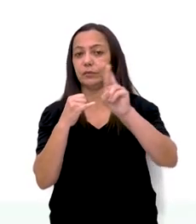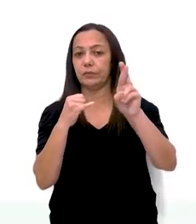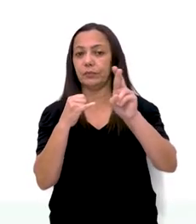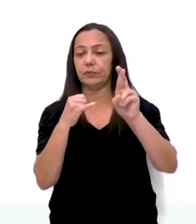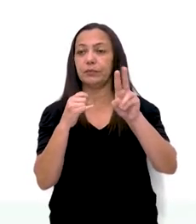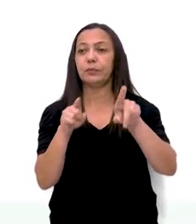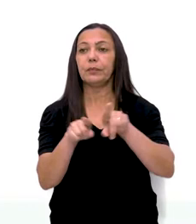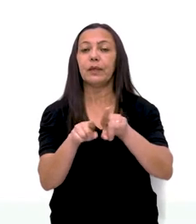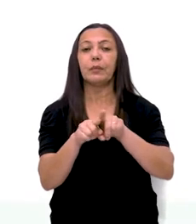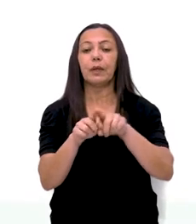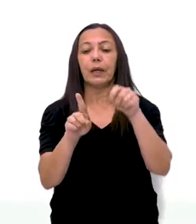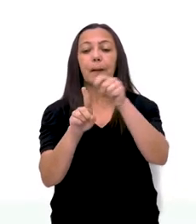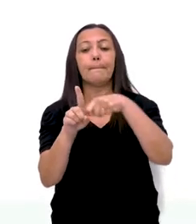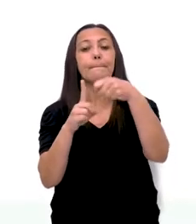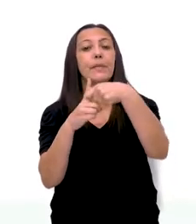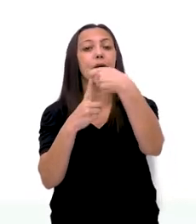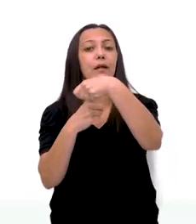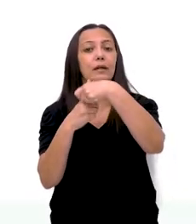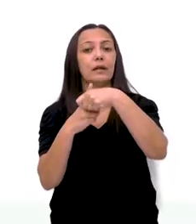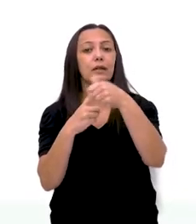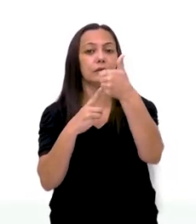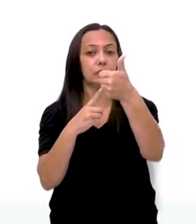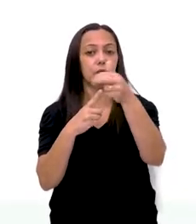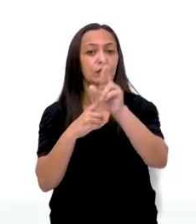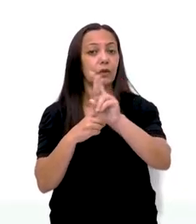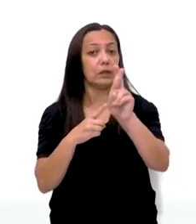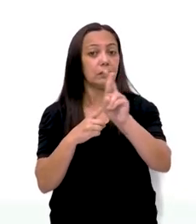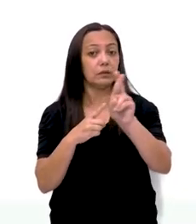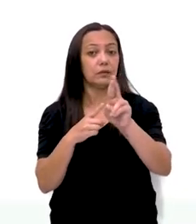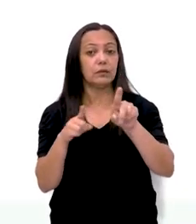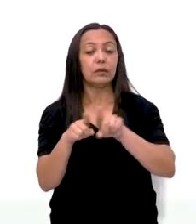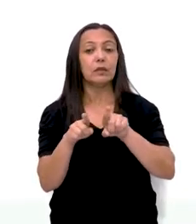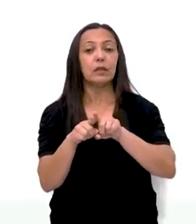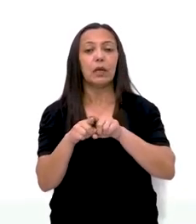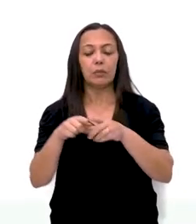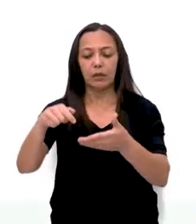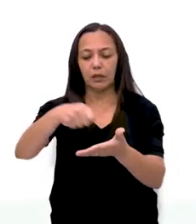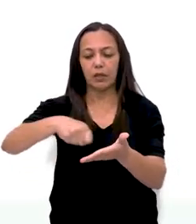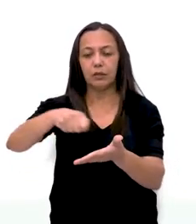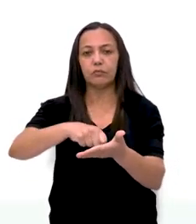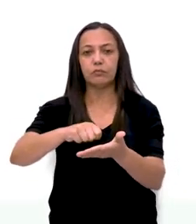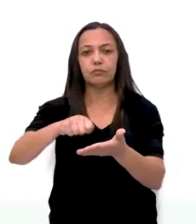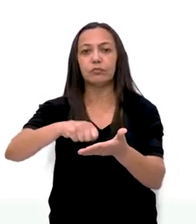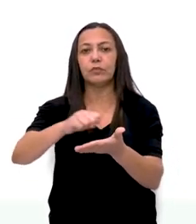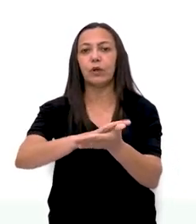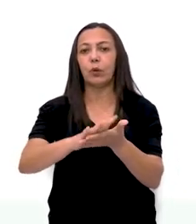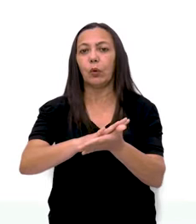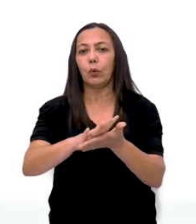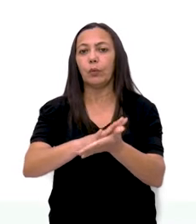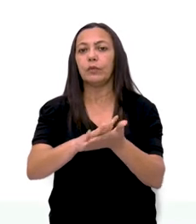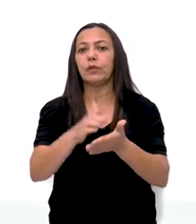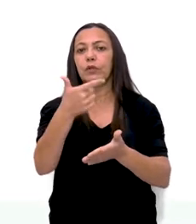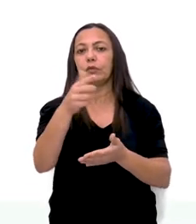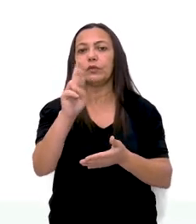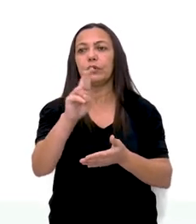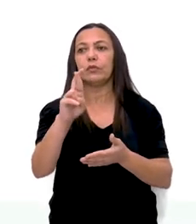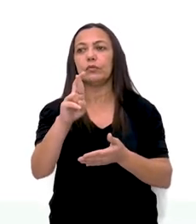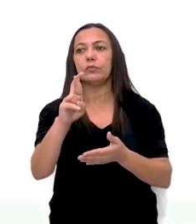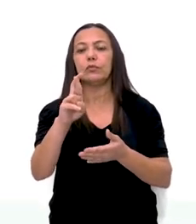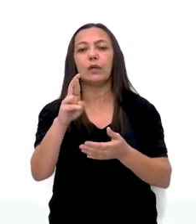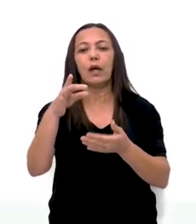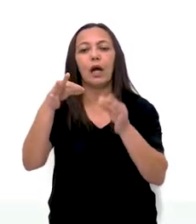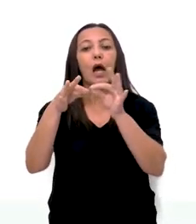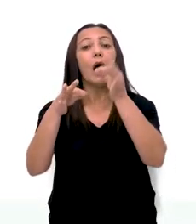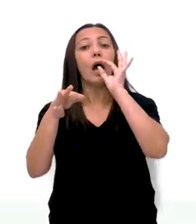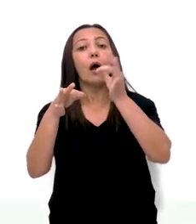reais, temos a banana que custou 1 real, o detergente 2 reais, 4